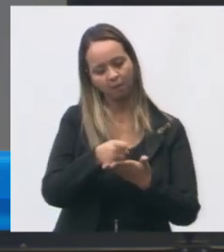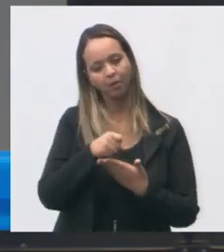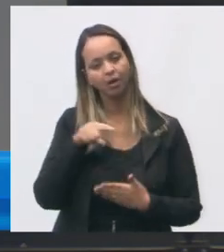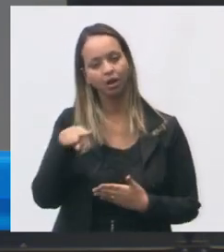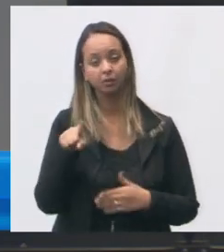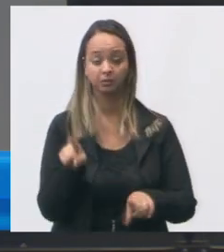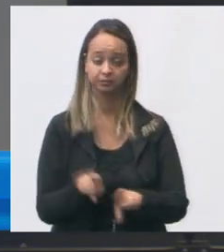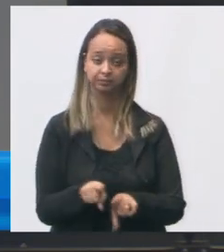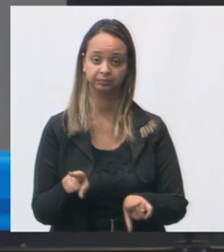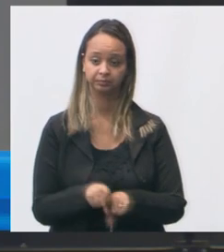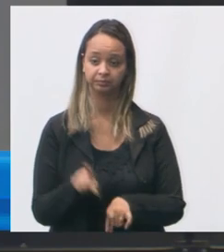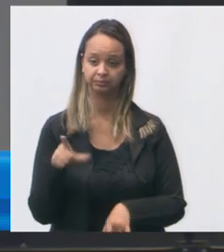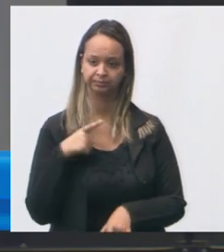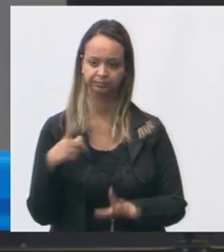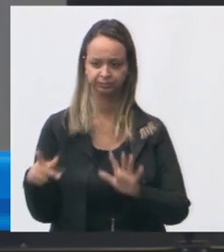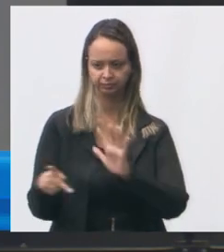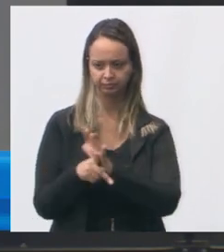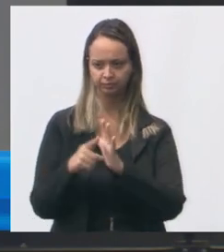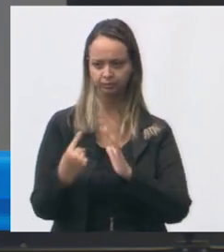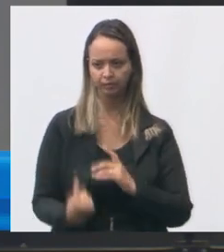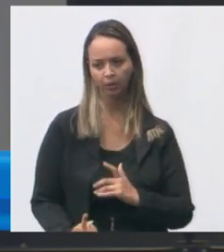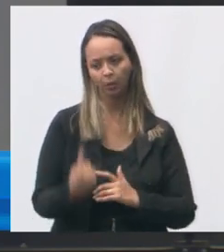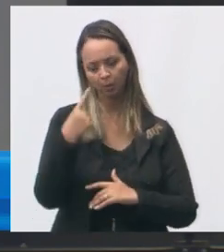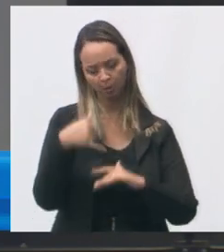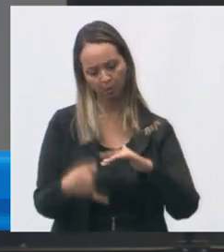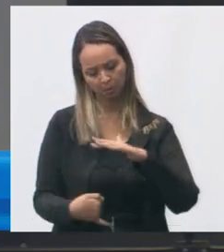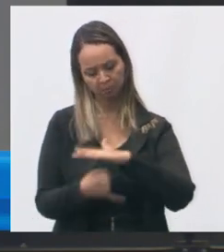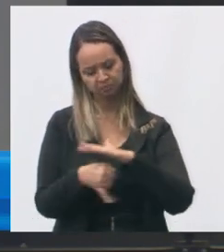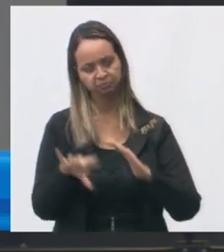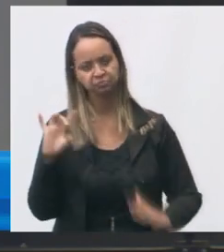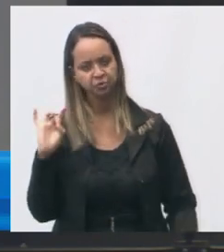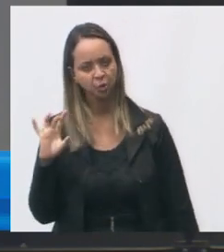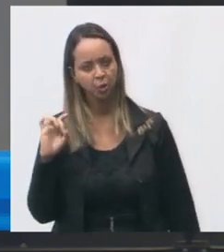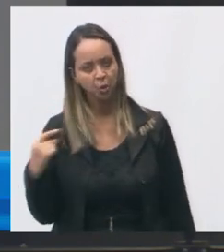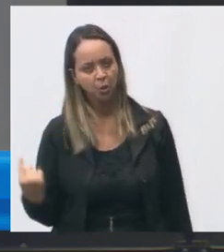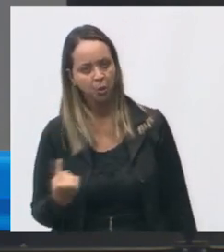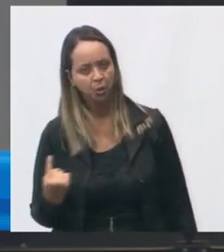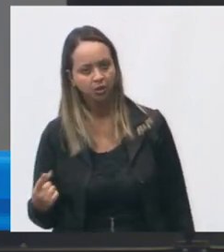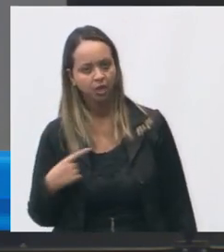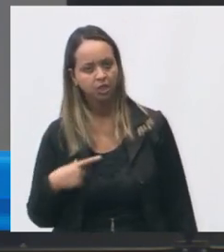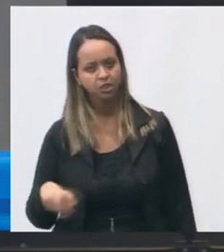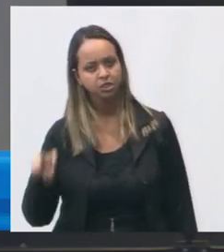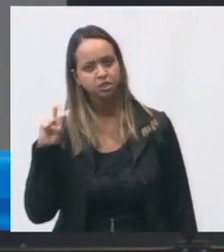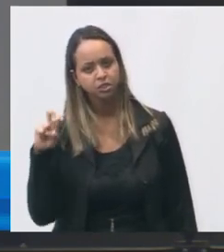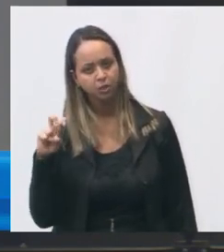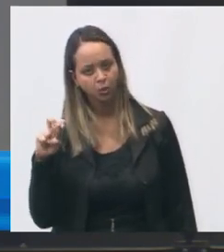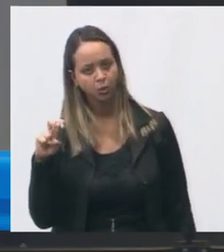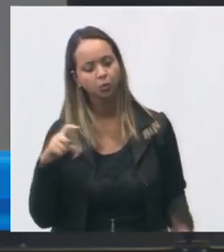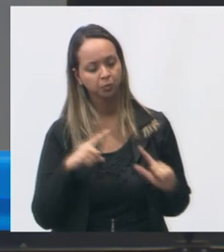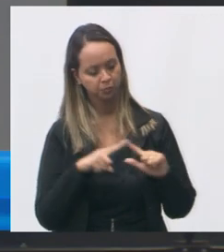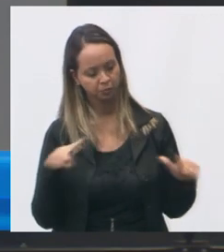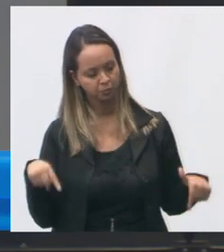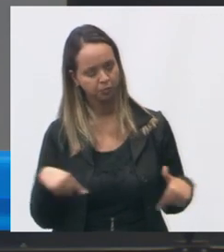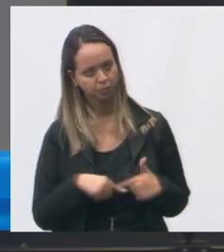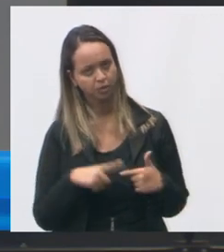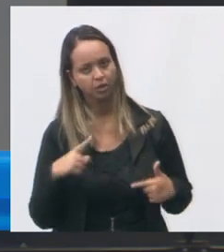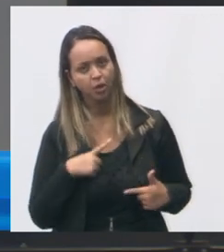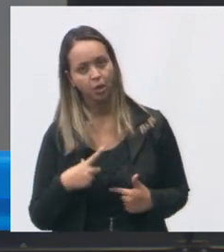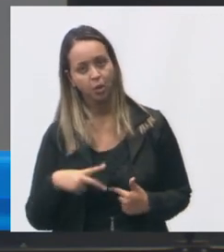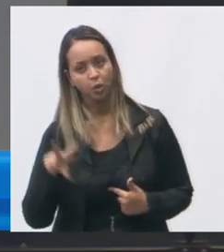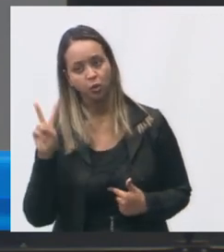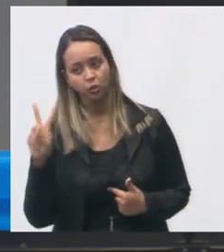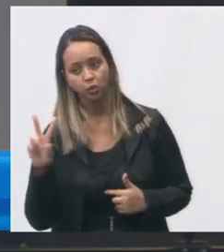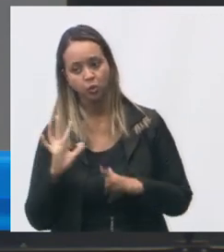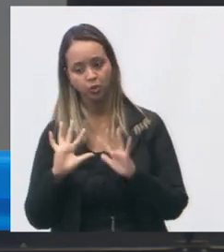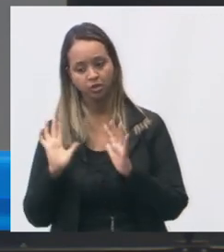também um imóvel próprio com apenas um pavimento são 5 consultórios médicos no total conta com duas equipes de saúde da